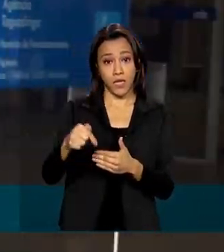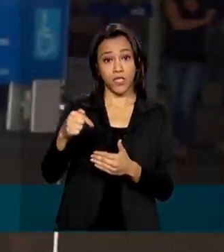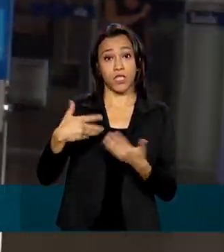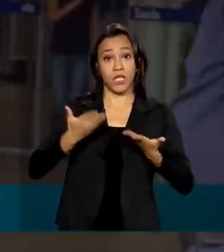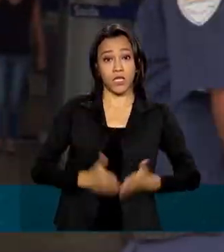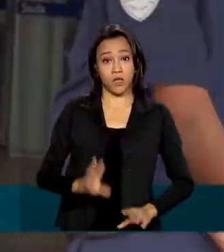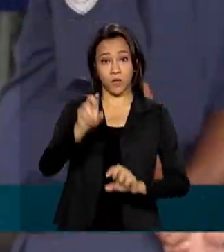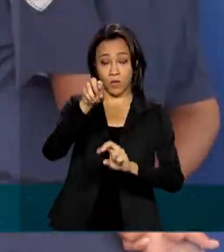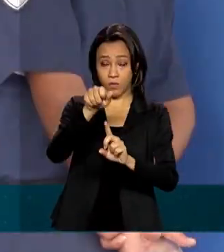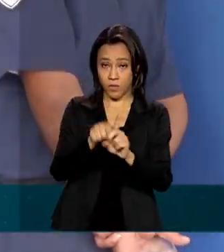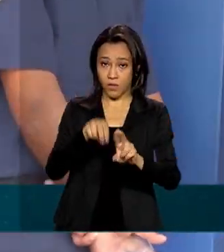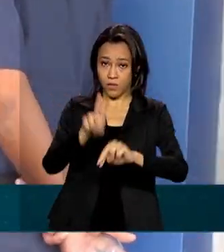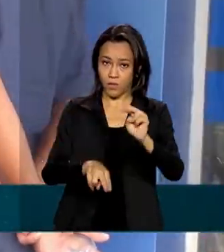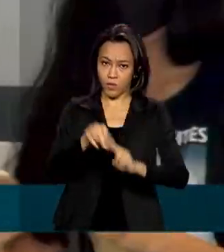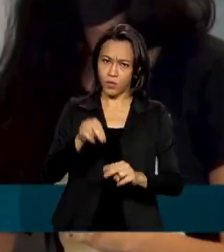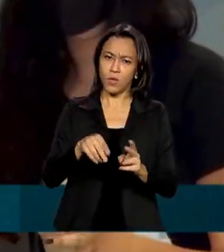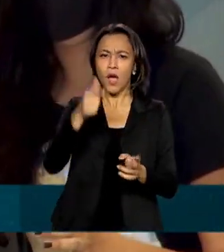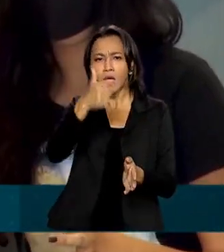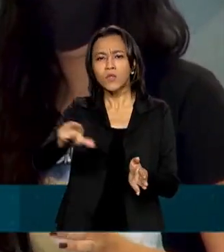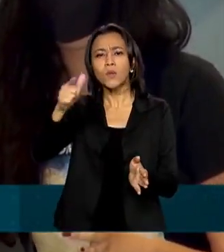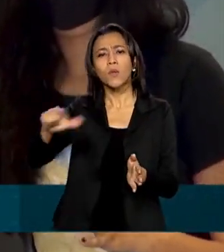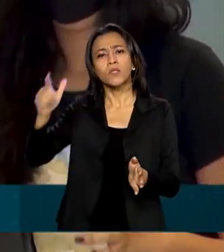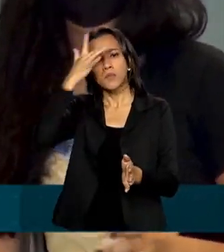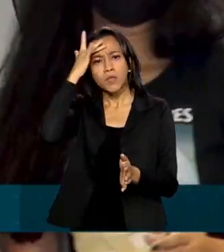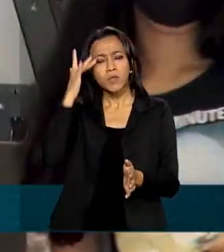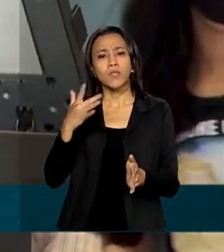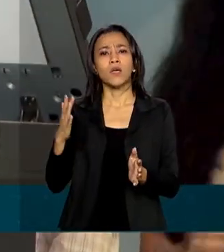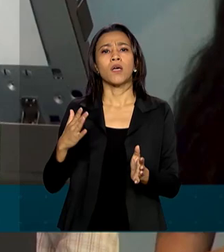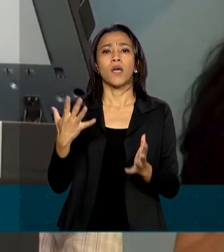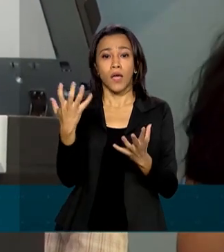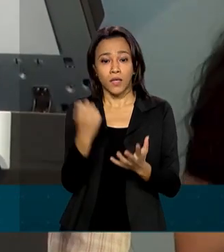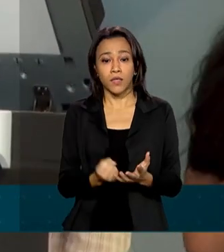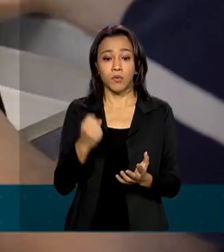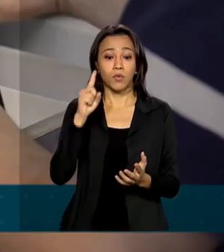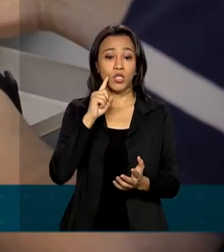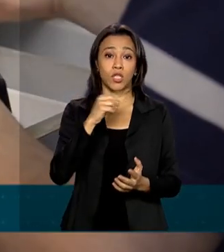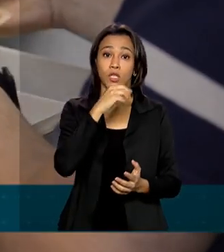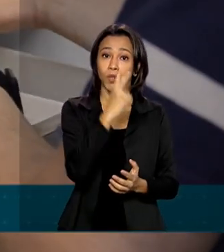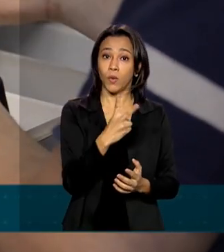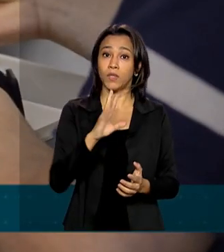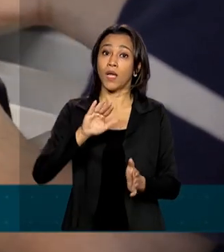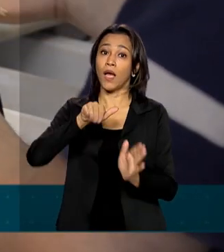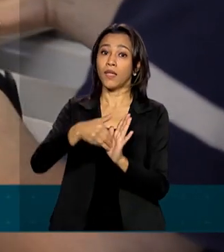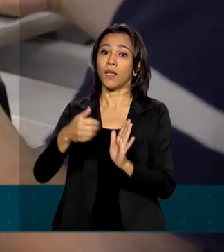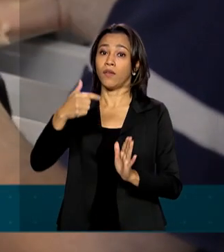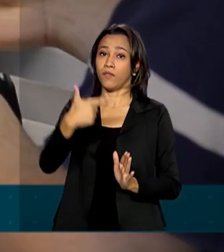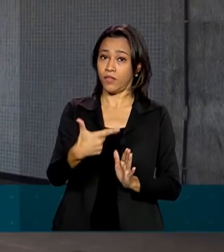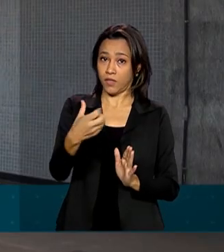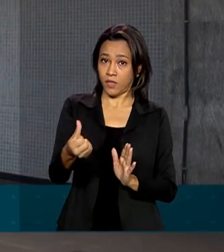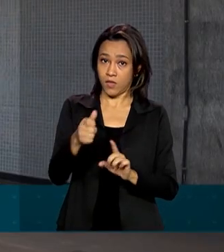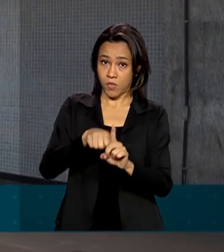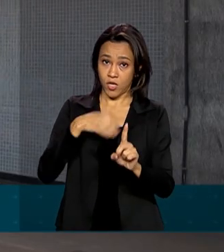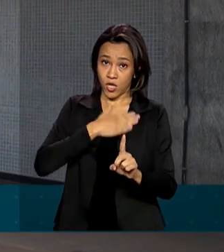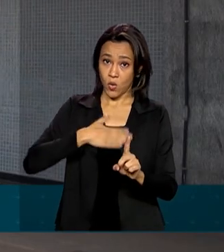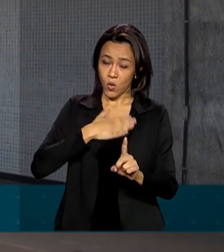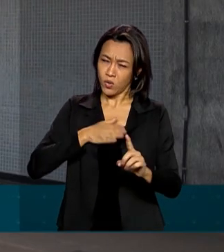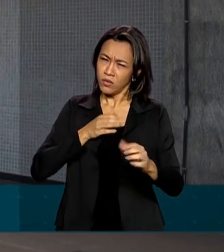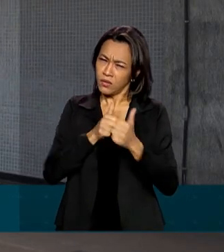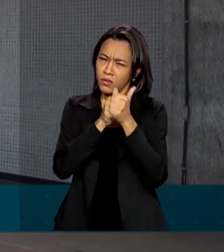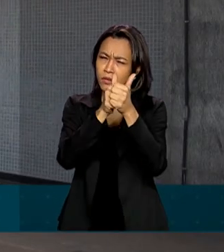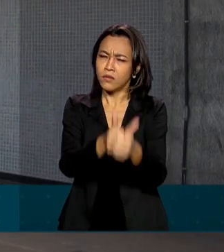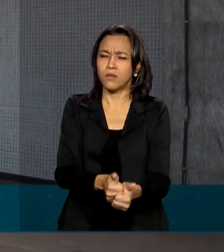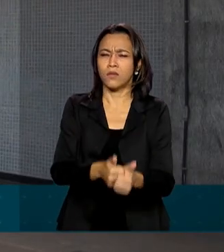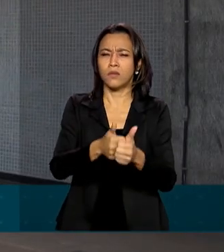O restante dos beneficiários recebem entre o dia 12 e 26 de agosto, de acordo com o mês de aniversário.